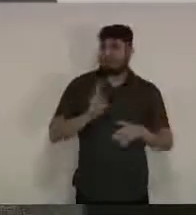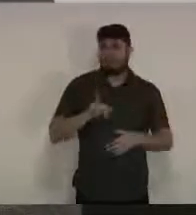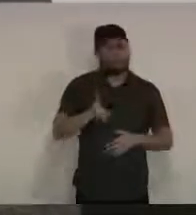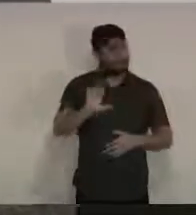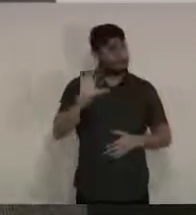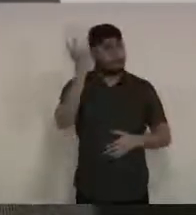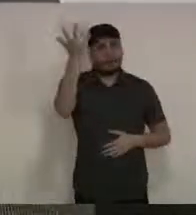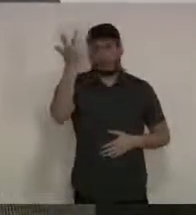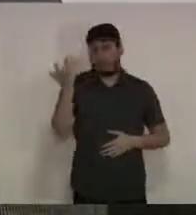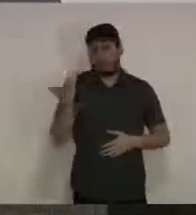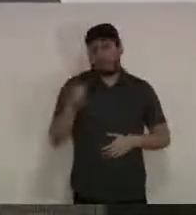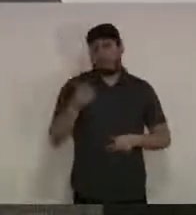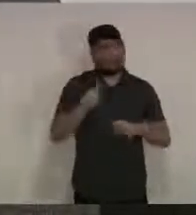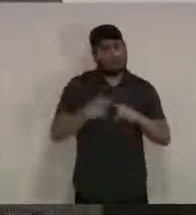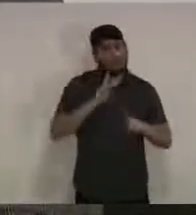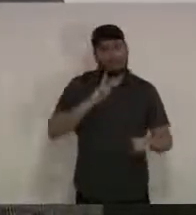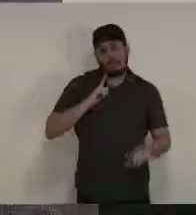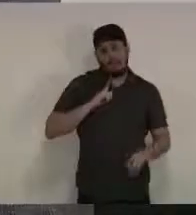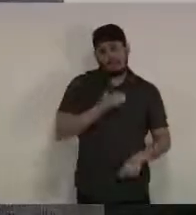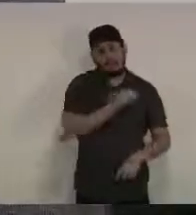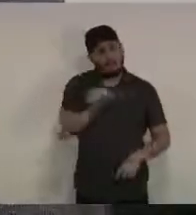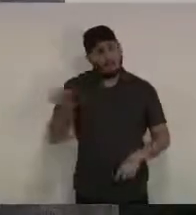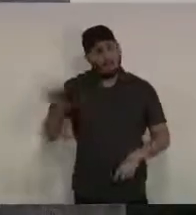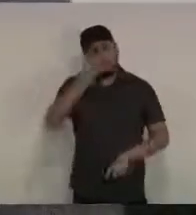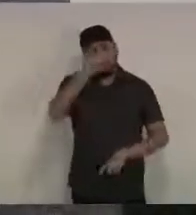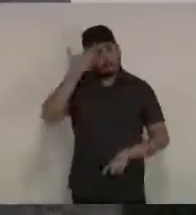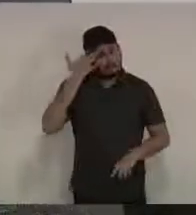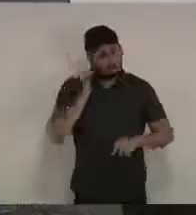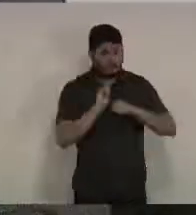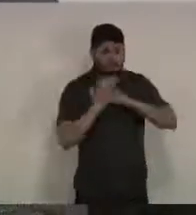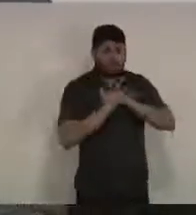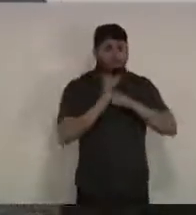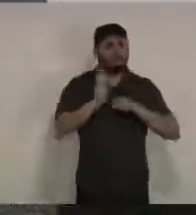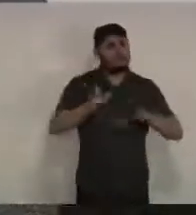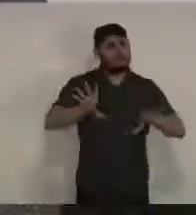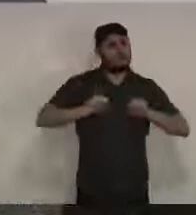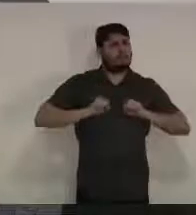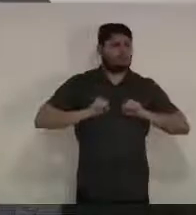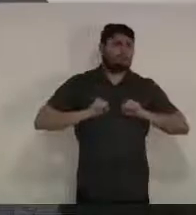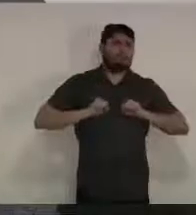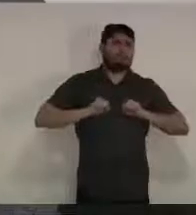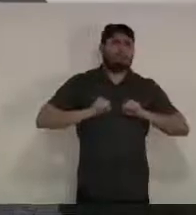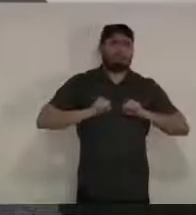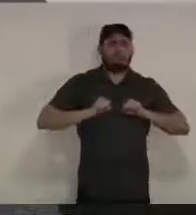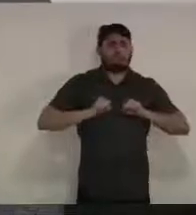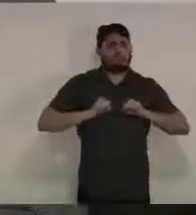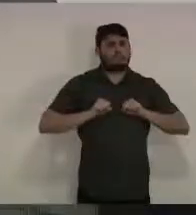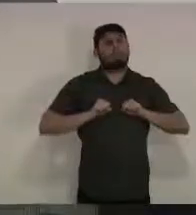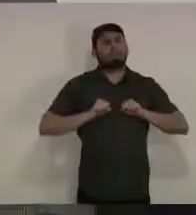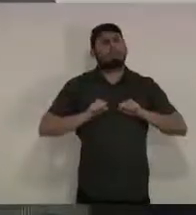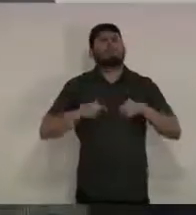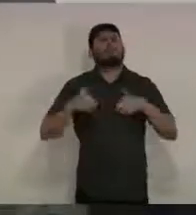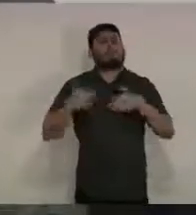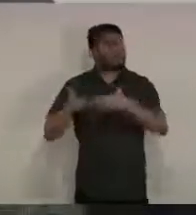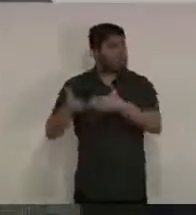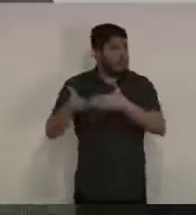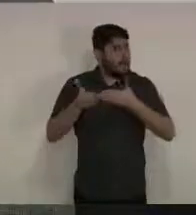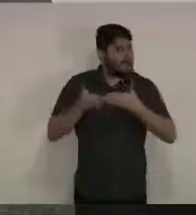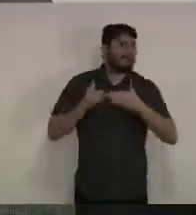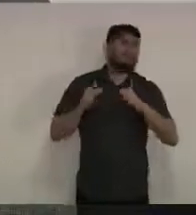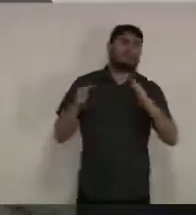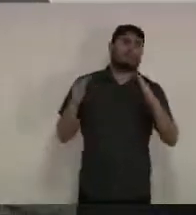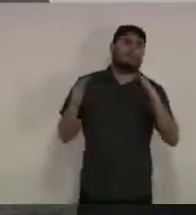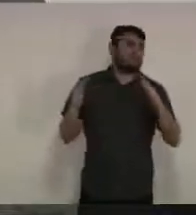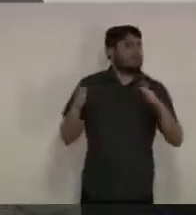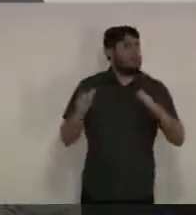nós temos vários trabalhadores que já foram afastados temos vários trabalhadores que já retornaram ao serviço as nossas unidades